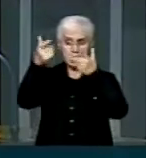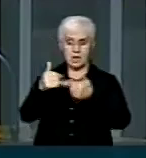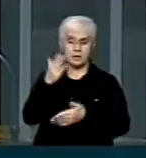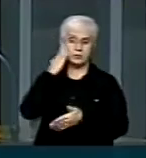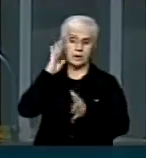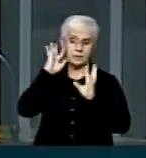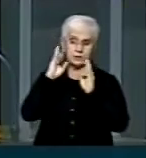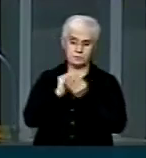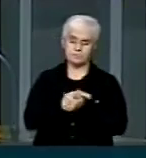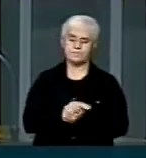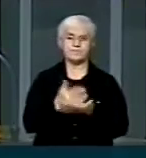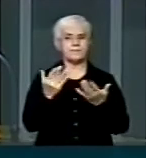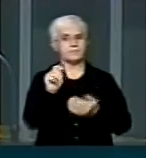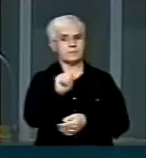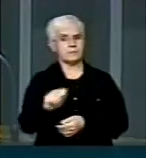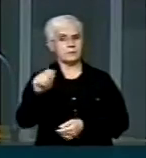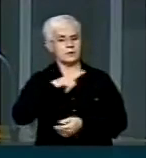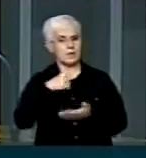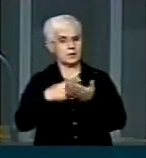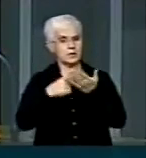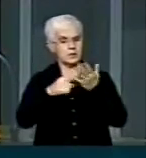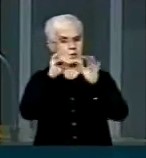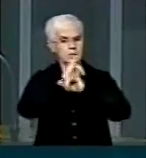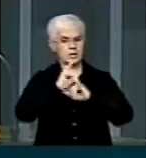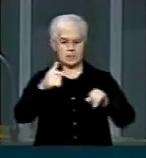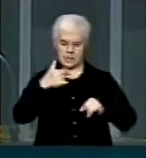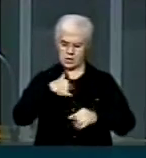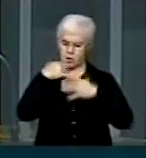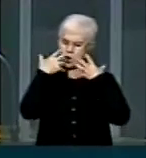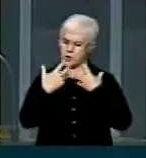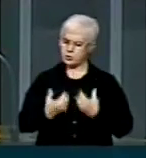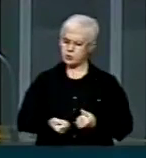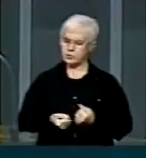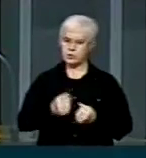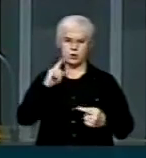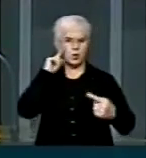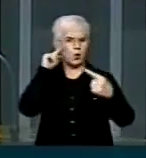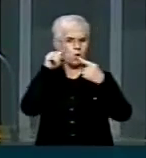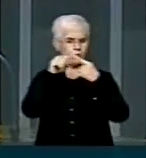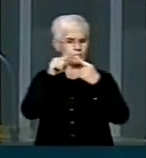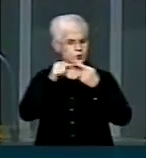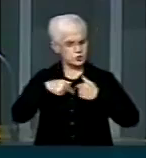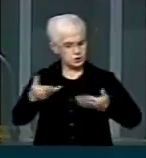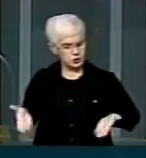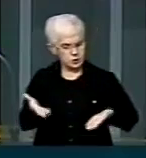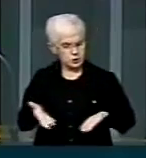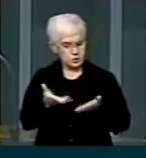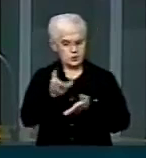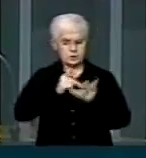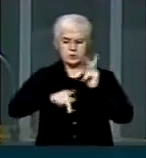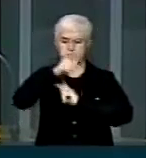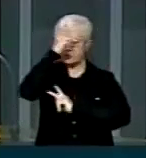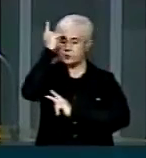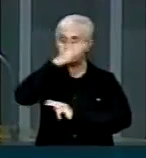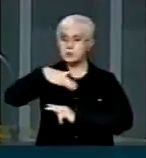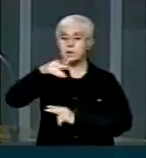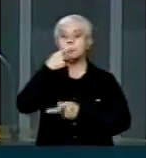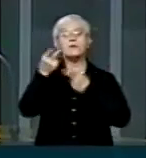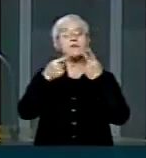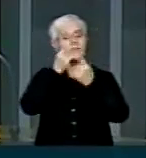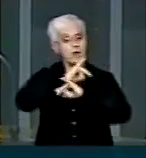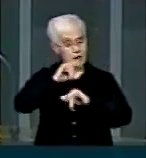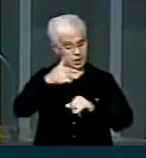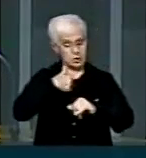Realmente, associação lança a campanha Eu assumi o objetivo de estimular as pessoas que se declarem